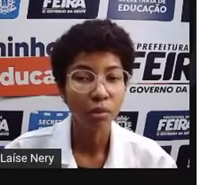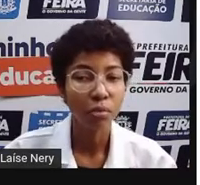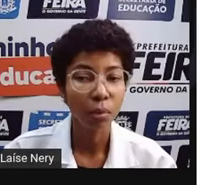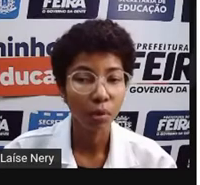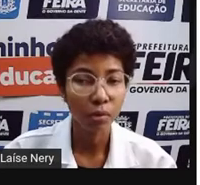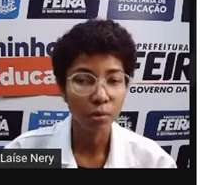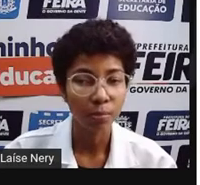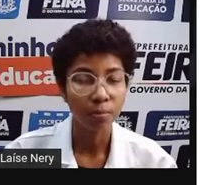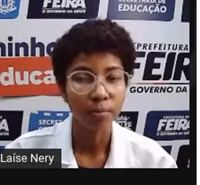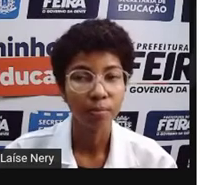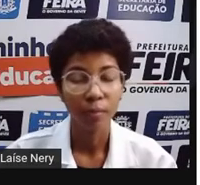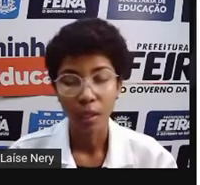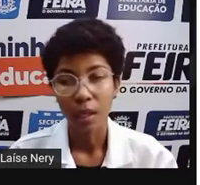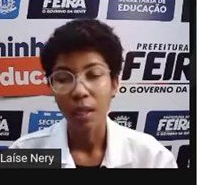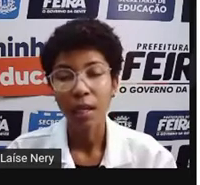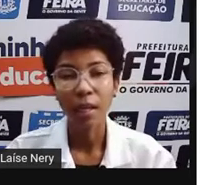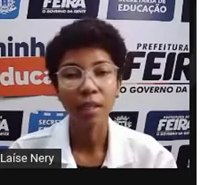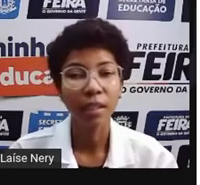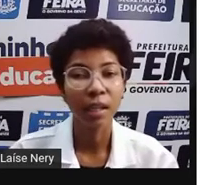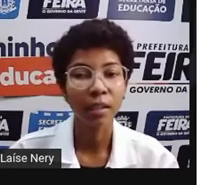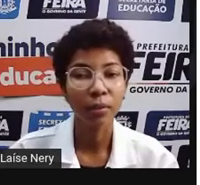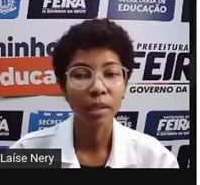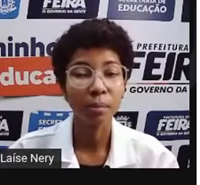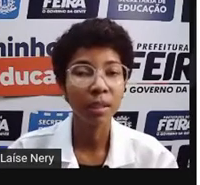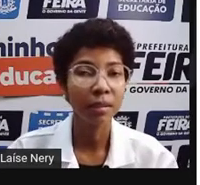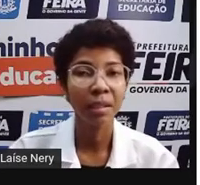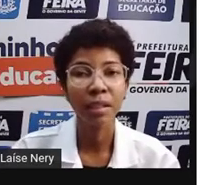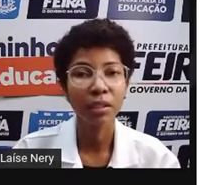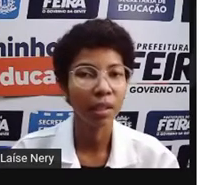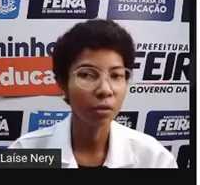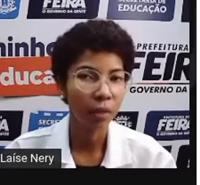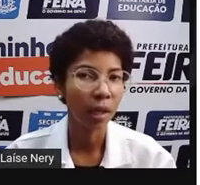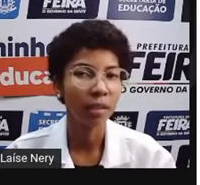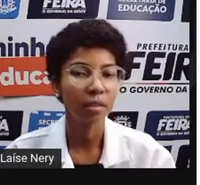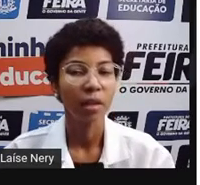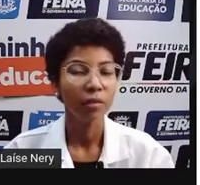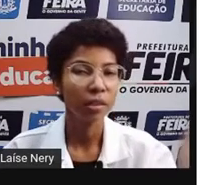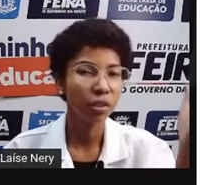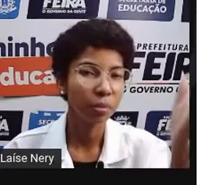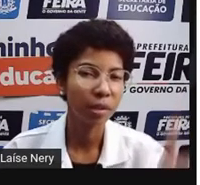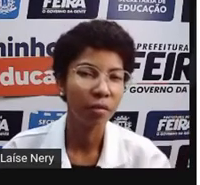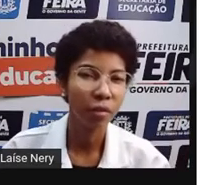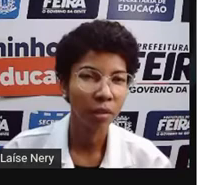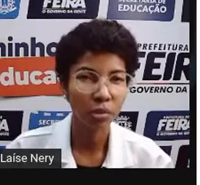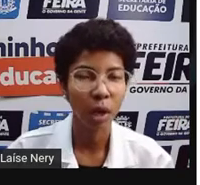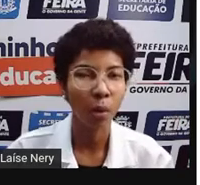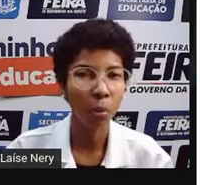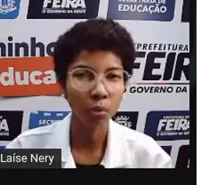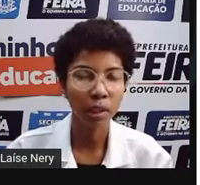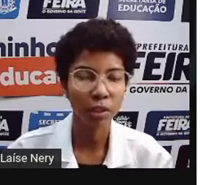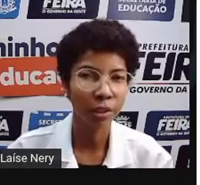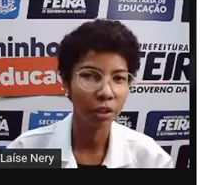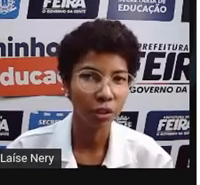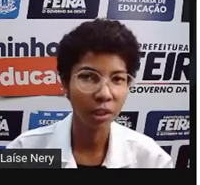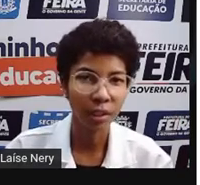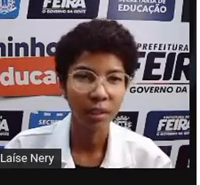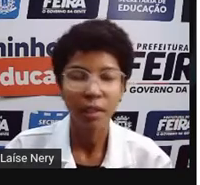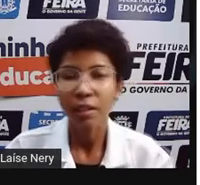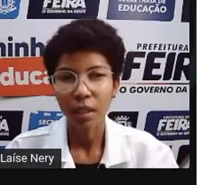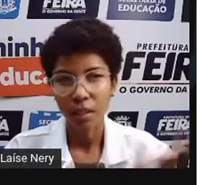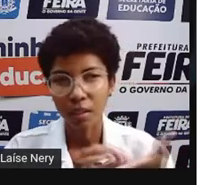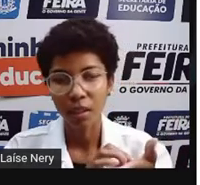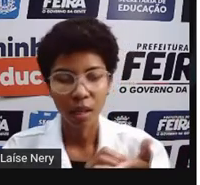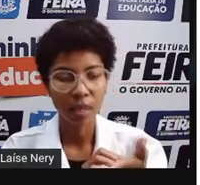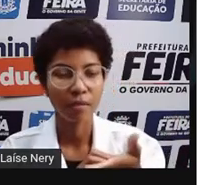no nosso bolso. E aí é que entram as bandeiras tarifárias. Você já observou na sua conta de energia